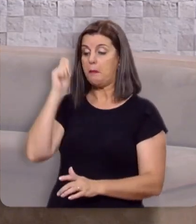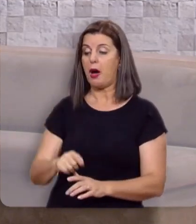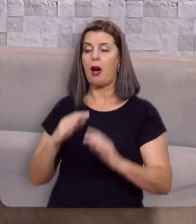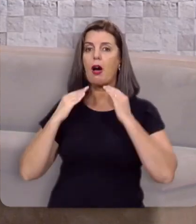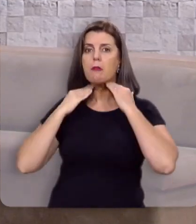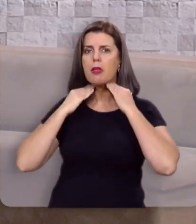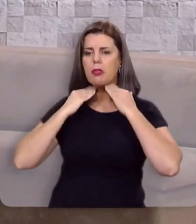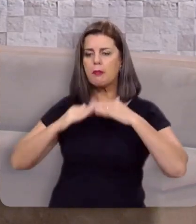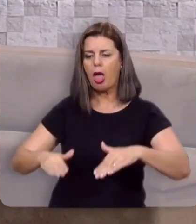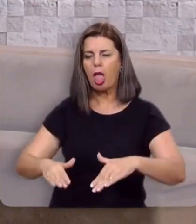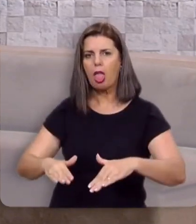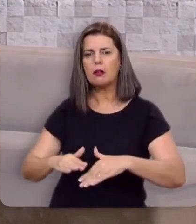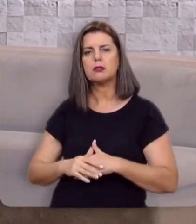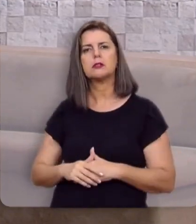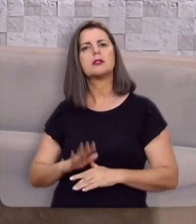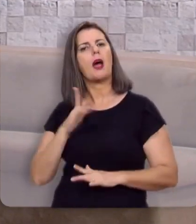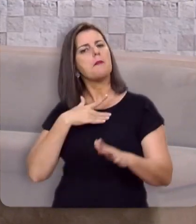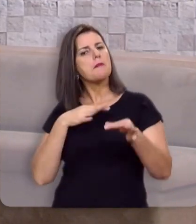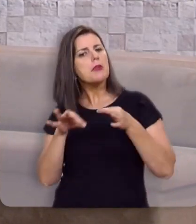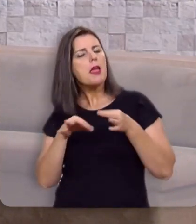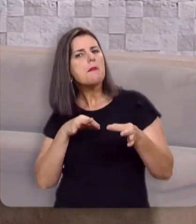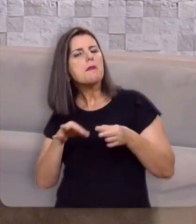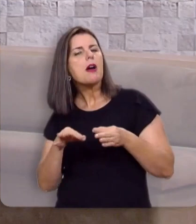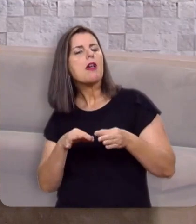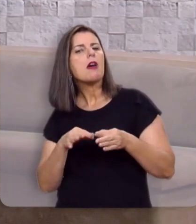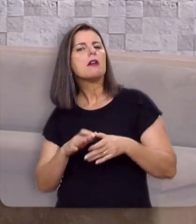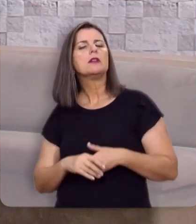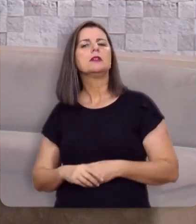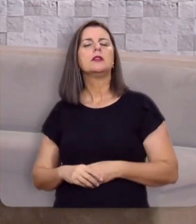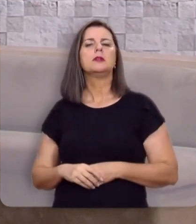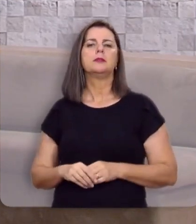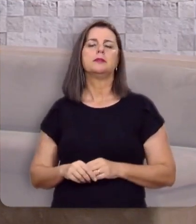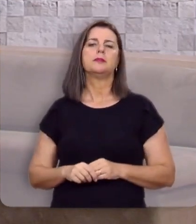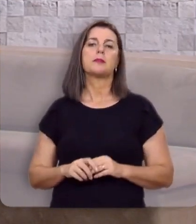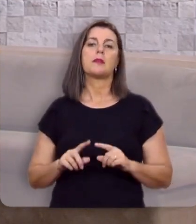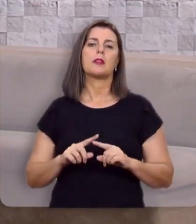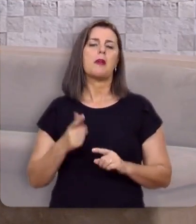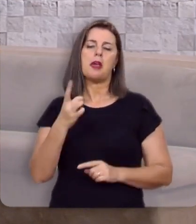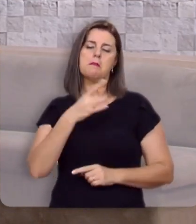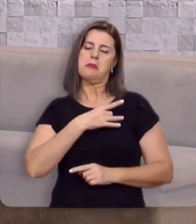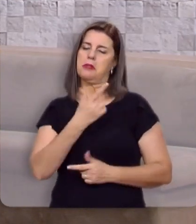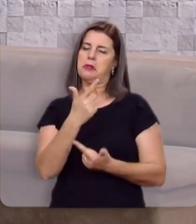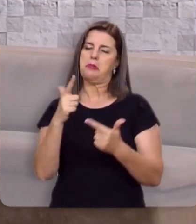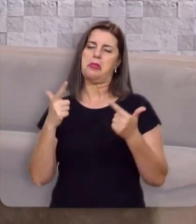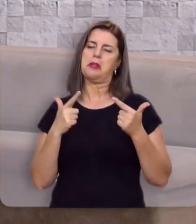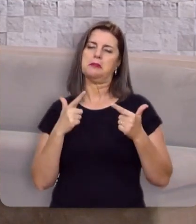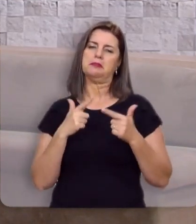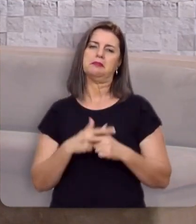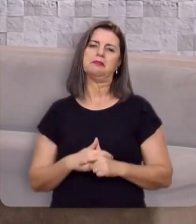espada de Roma estava preparada para decepar sua cabeça, ele não está com medo,